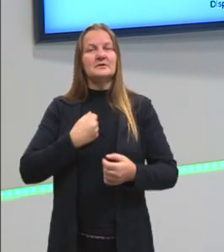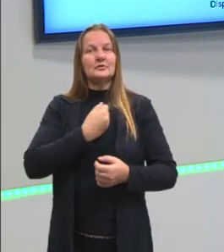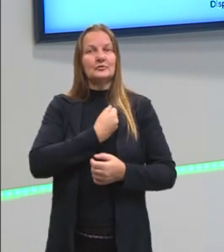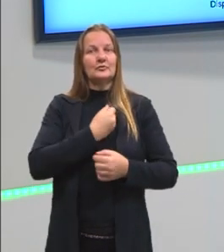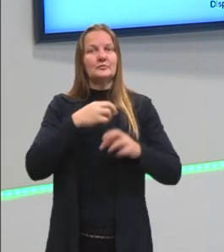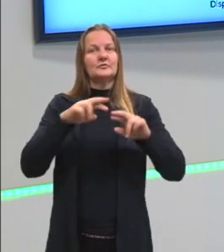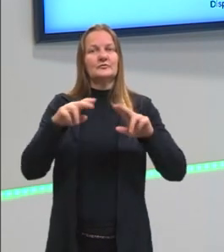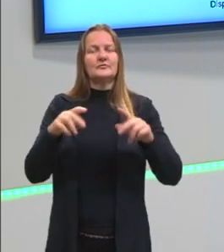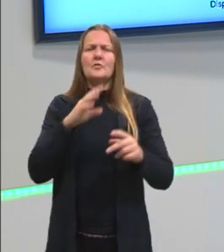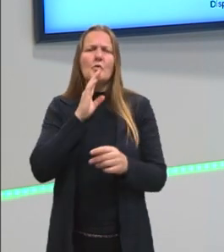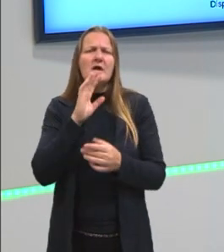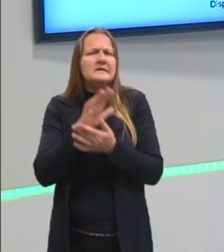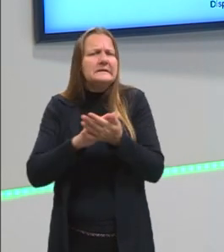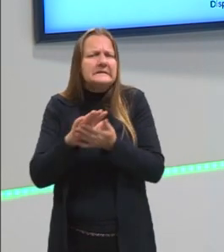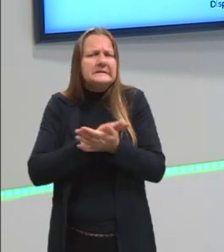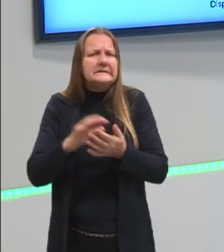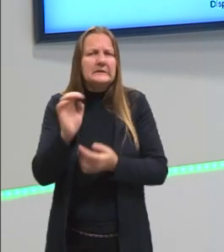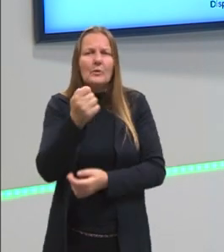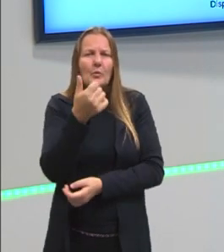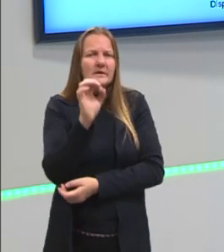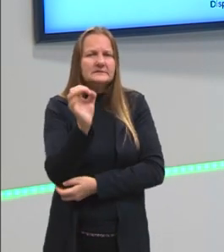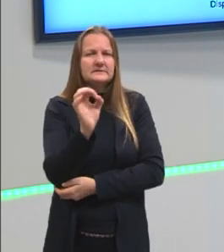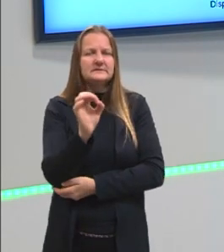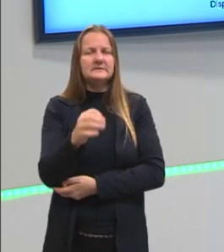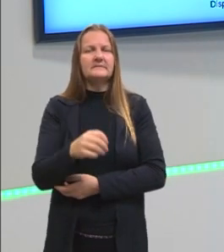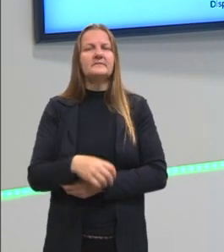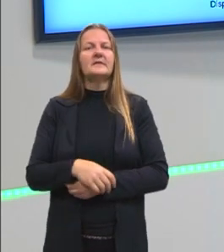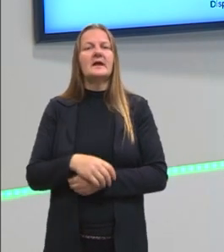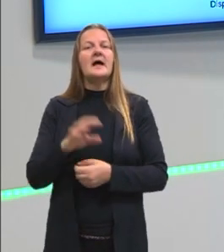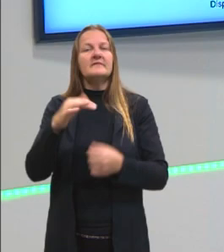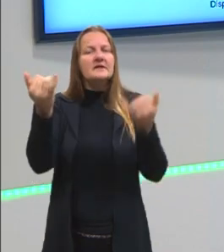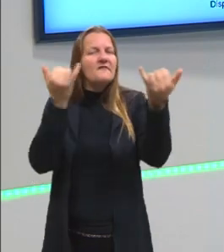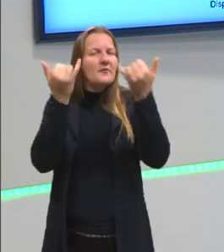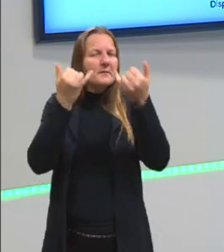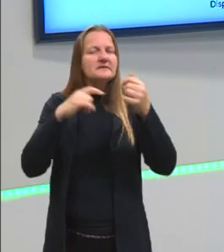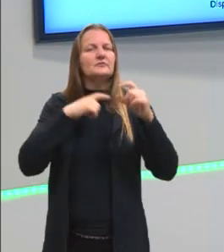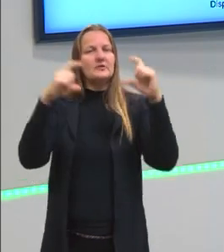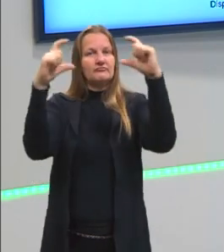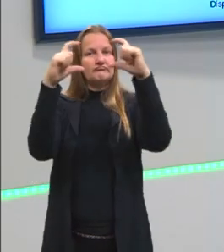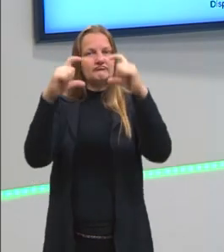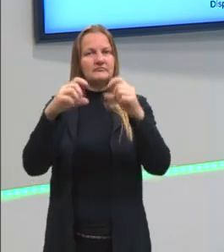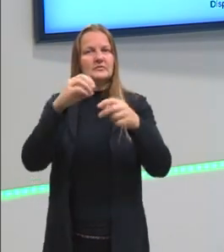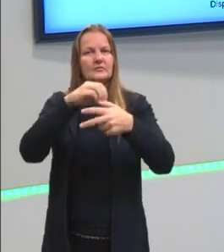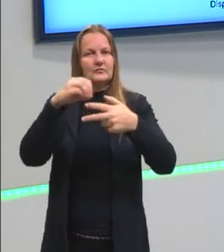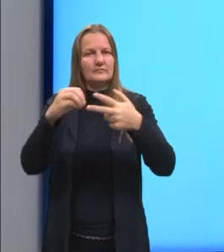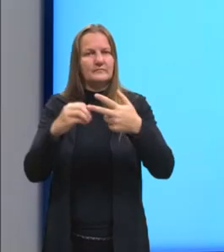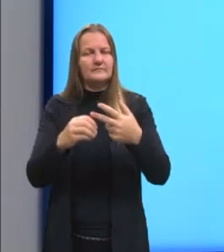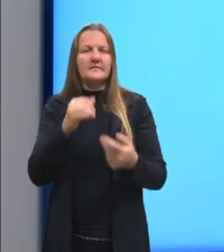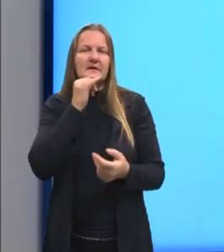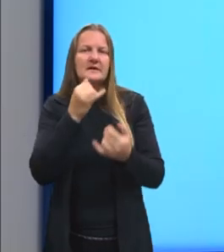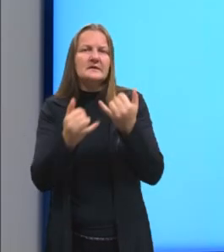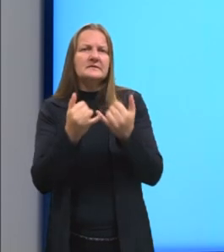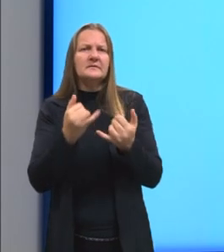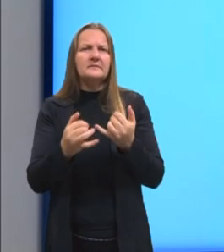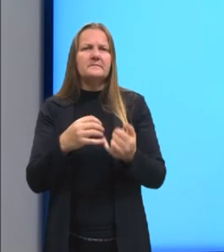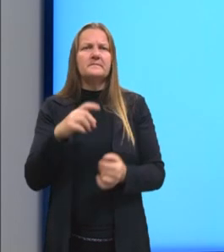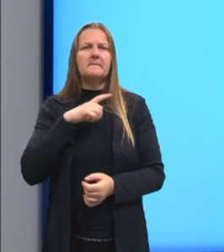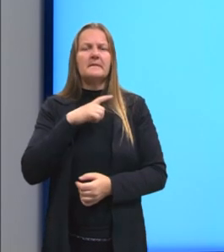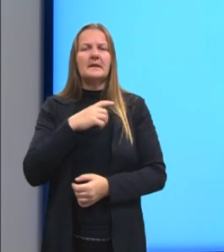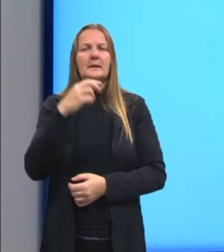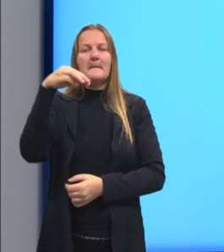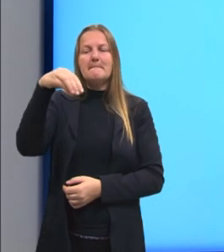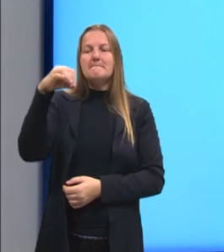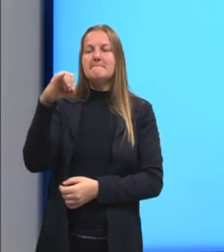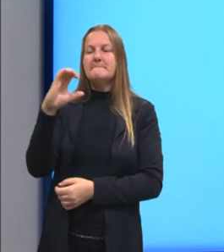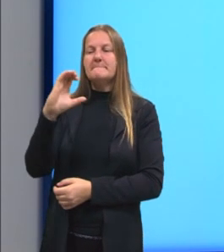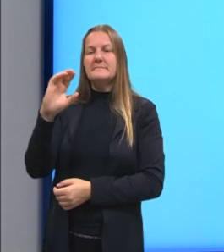pouco conhecido, pouco utilizado, a questão ela vai trazer para vocês, tá? Por exemplo, se for micro,